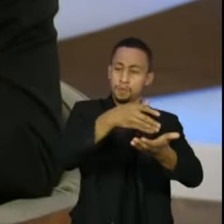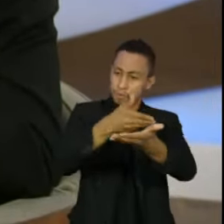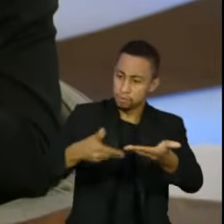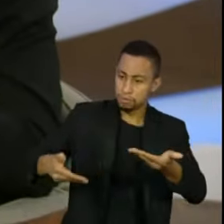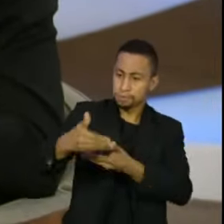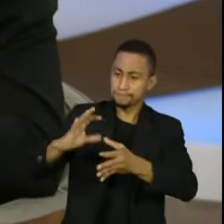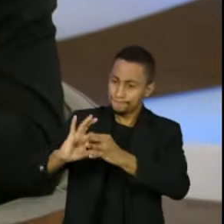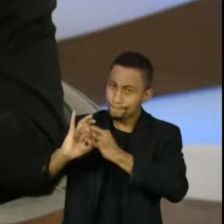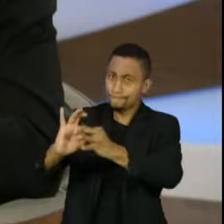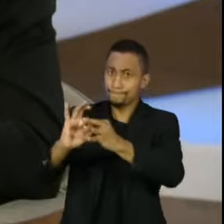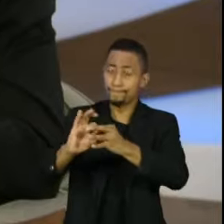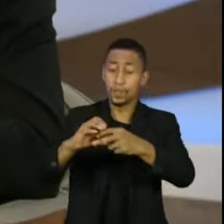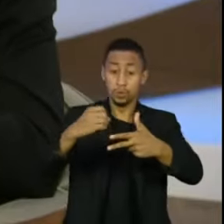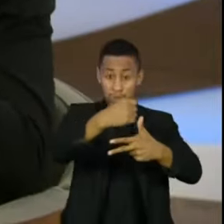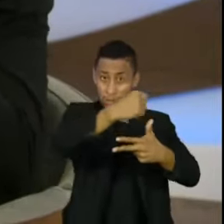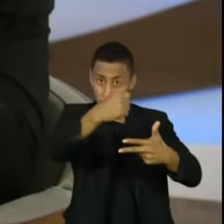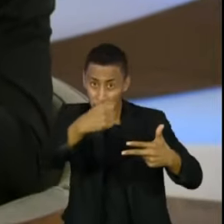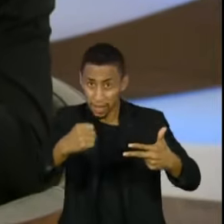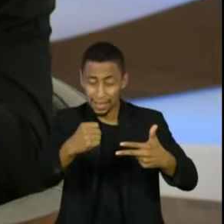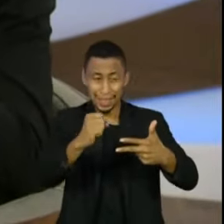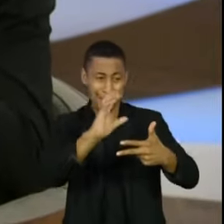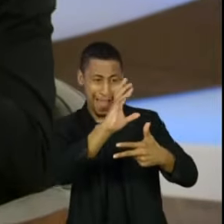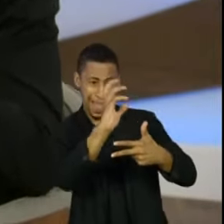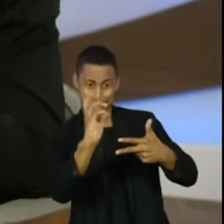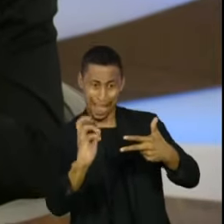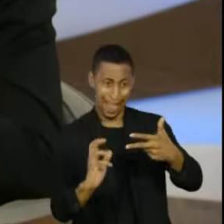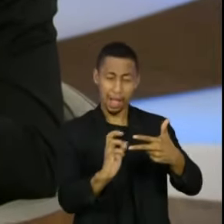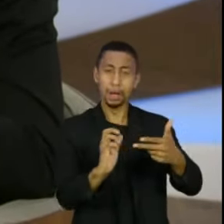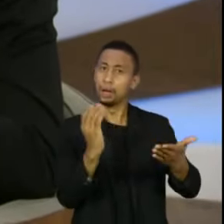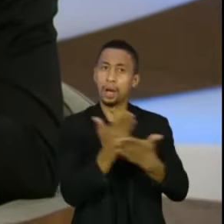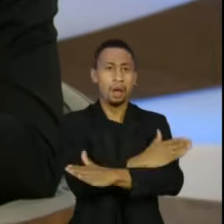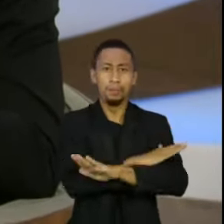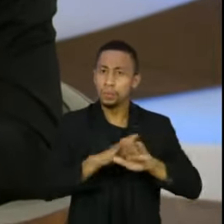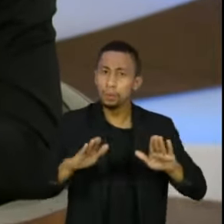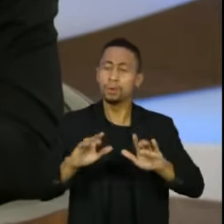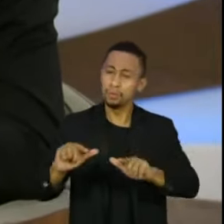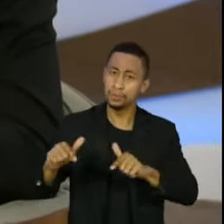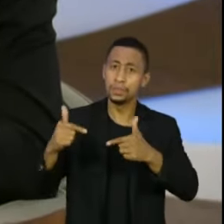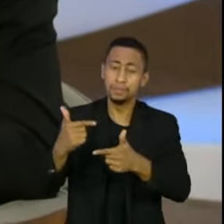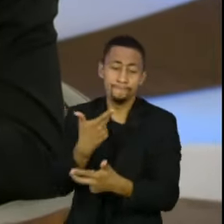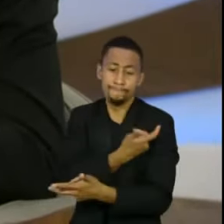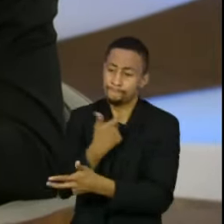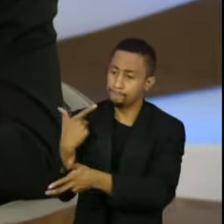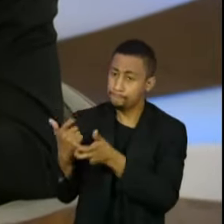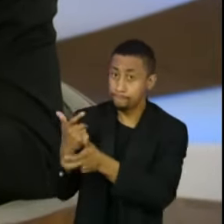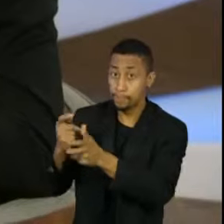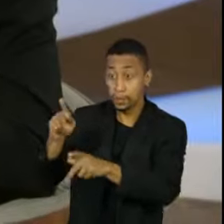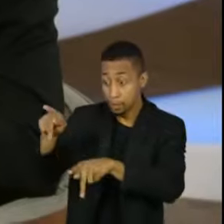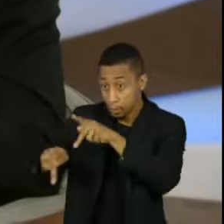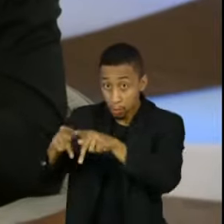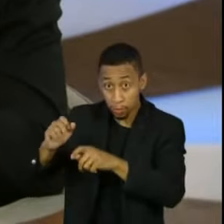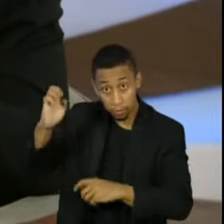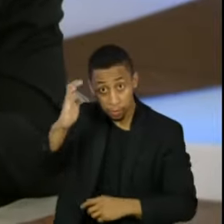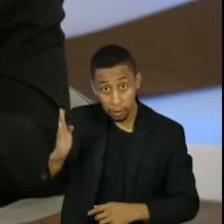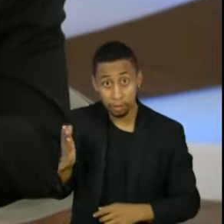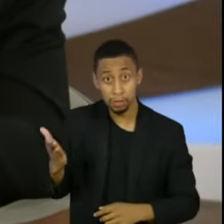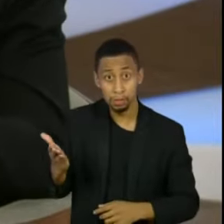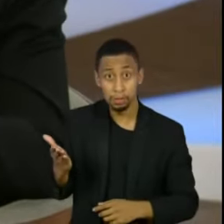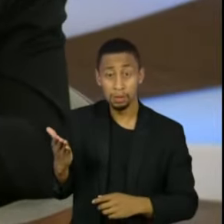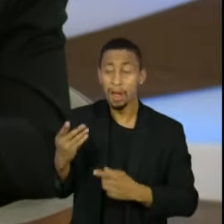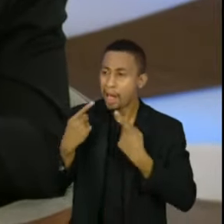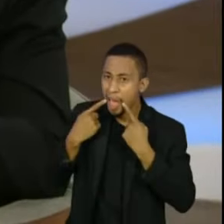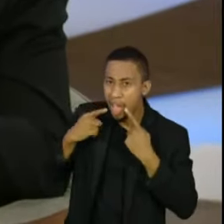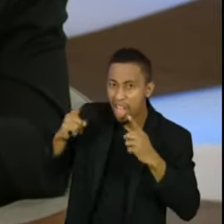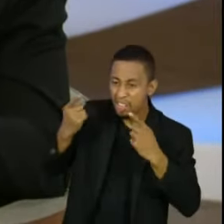poderes para a gente poder ter uma solução que é aquilo que você deseja, que eu desejo, que é a vacinação das pessoas. E aí, todas as críticas